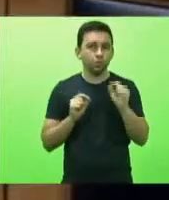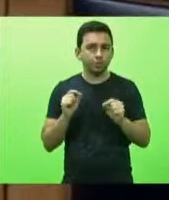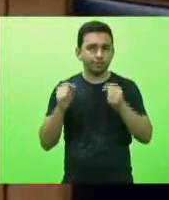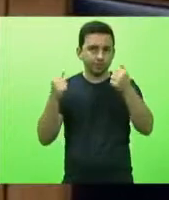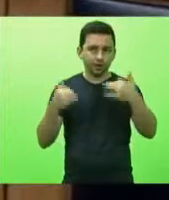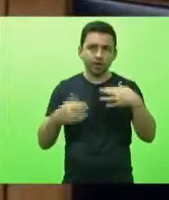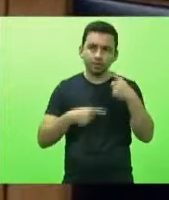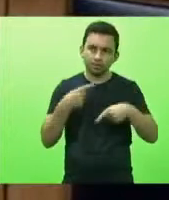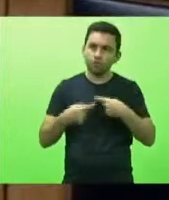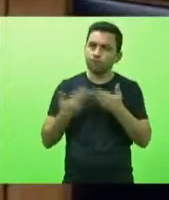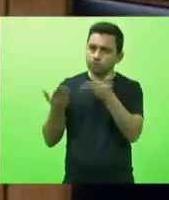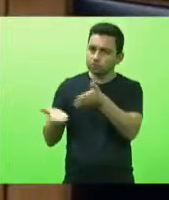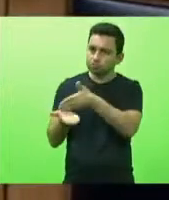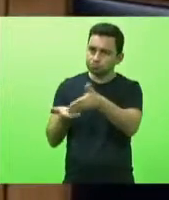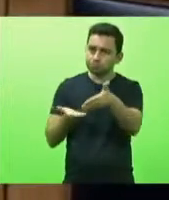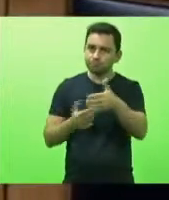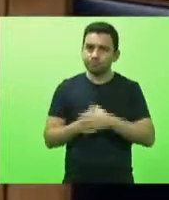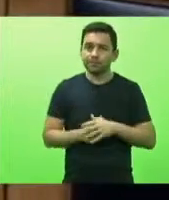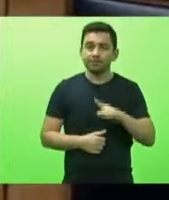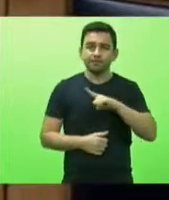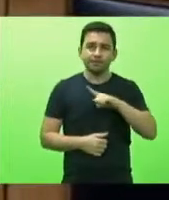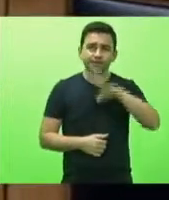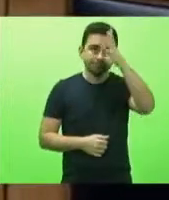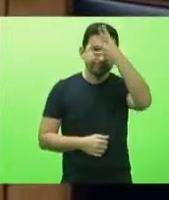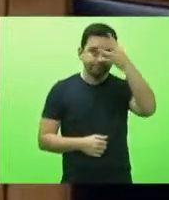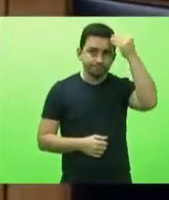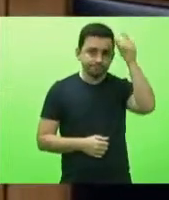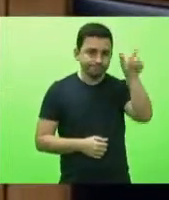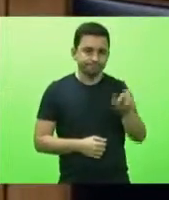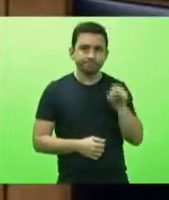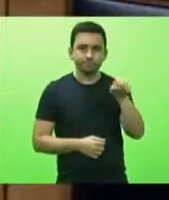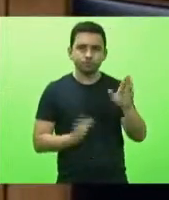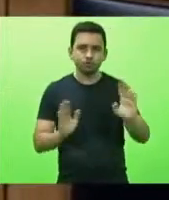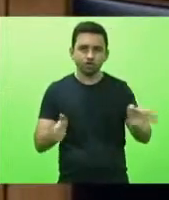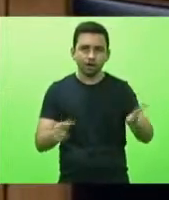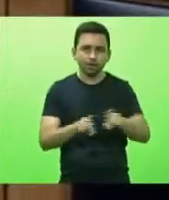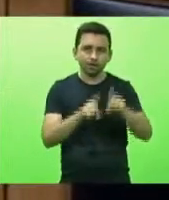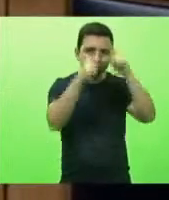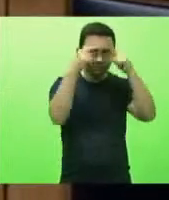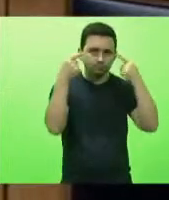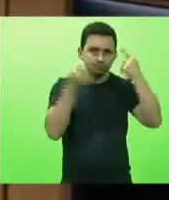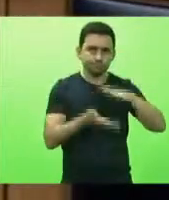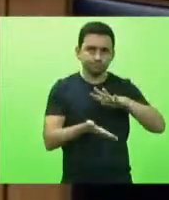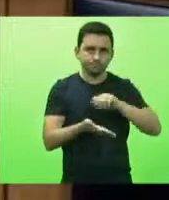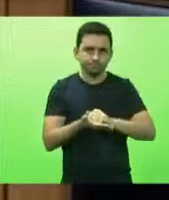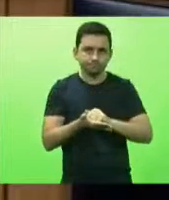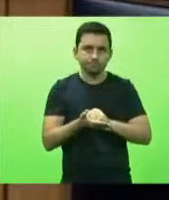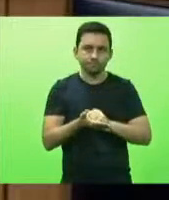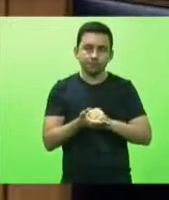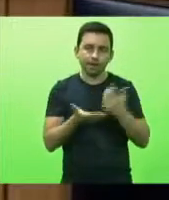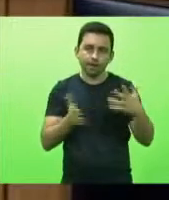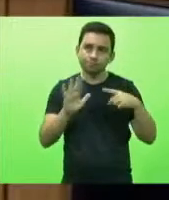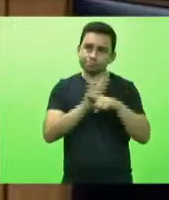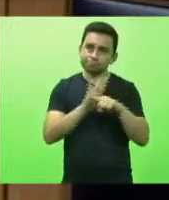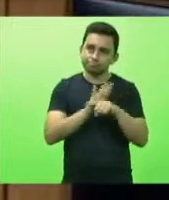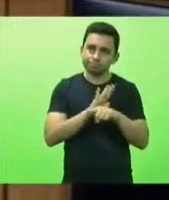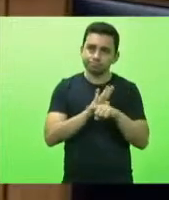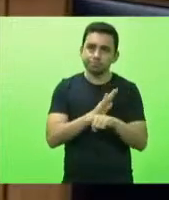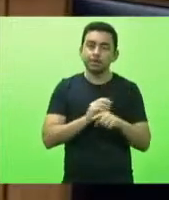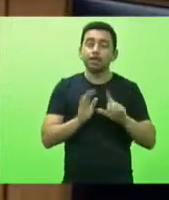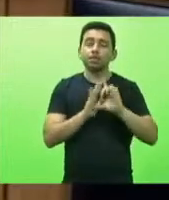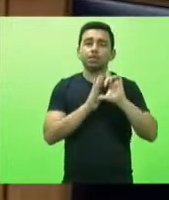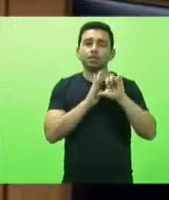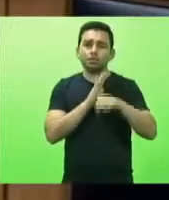para o senhor já temos aí a deputada Luciane Carminati e o deputado Sareta inscritos e aí na sequência